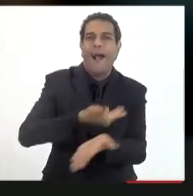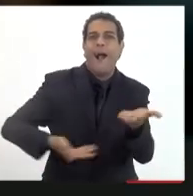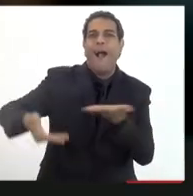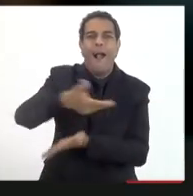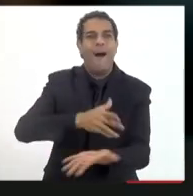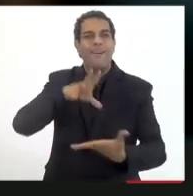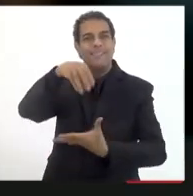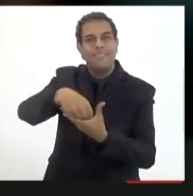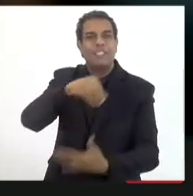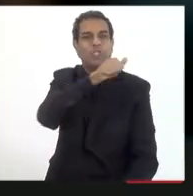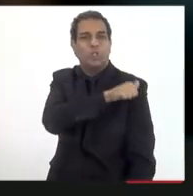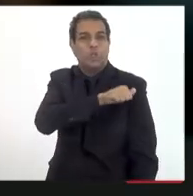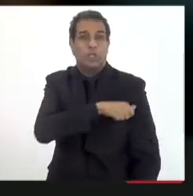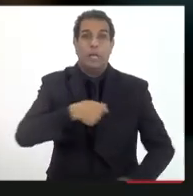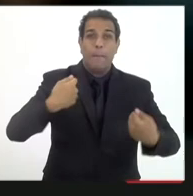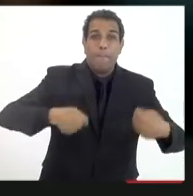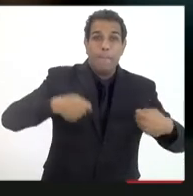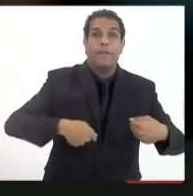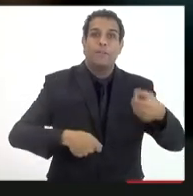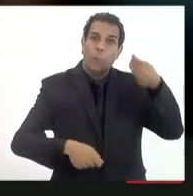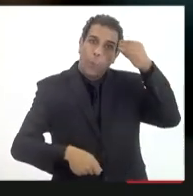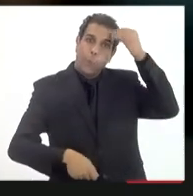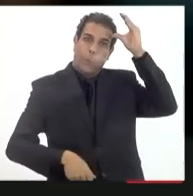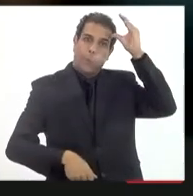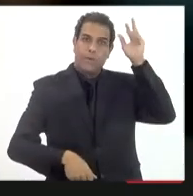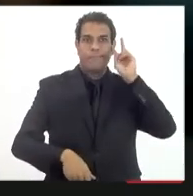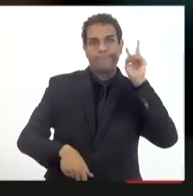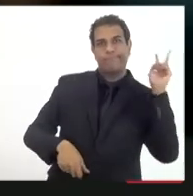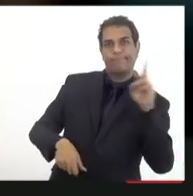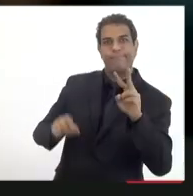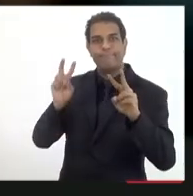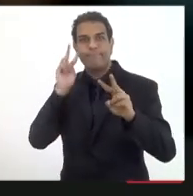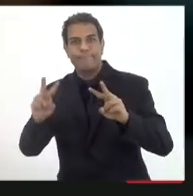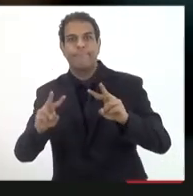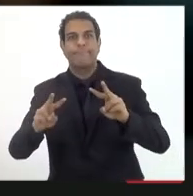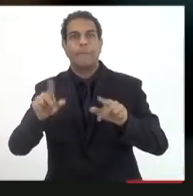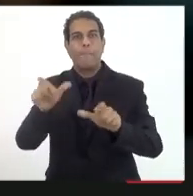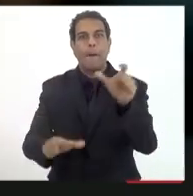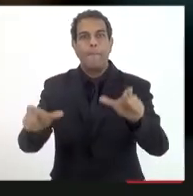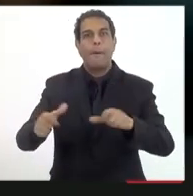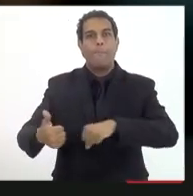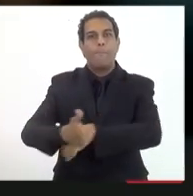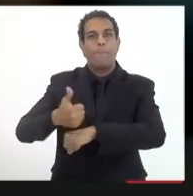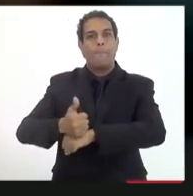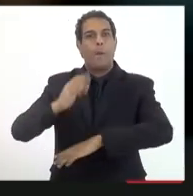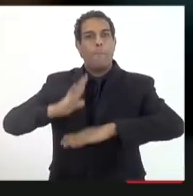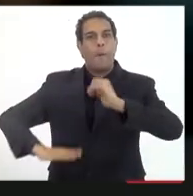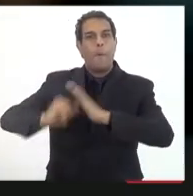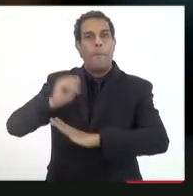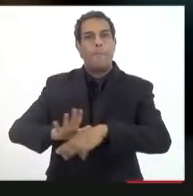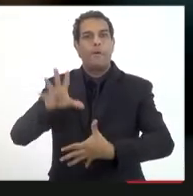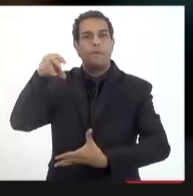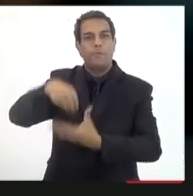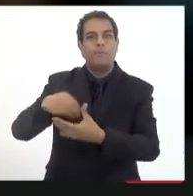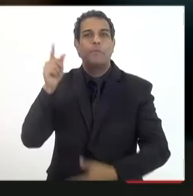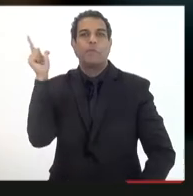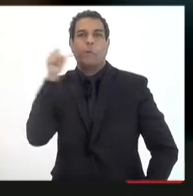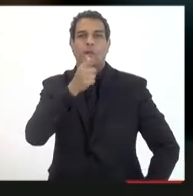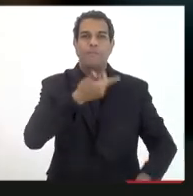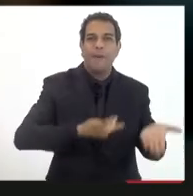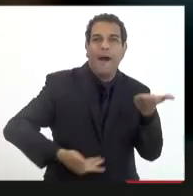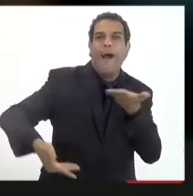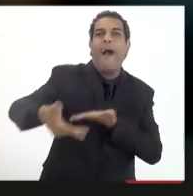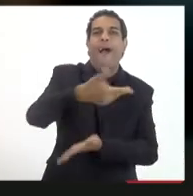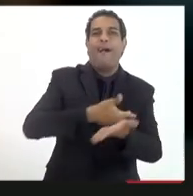virtuoso depende de geração de conhecimento e de pessoal profissional qualificado para fazer o ciclo